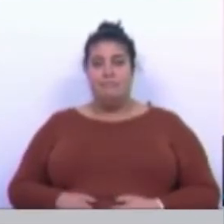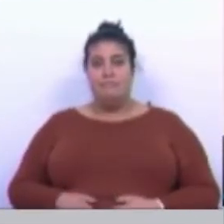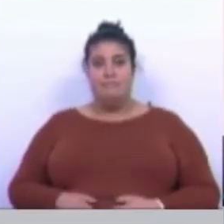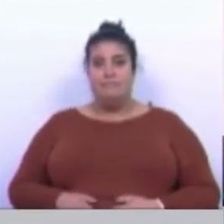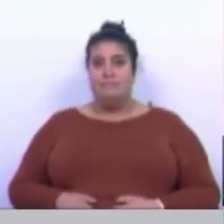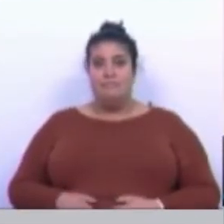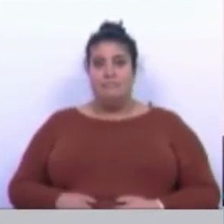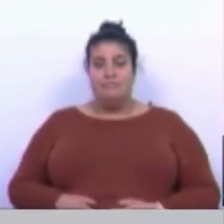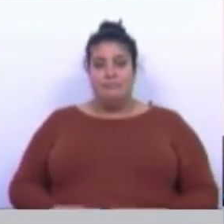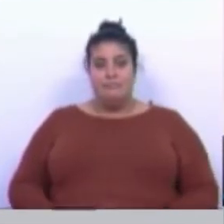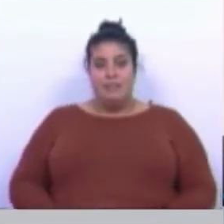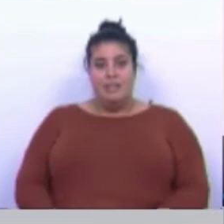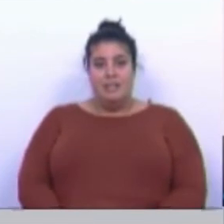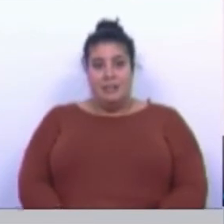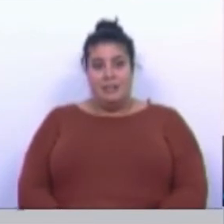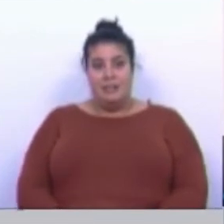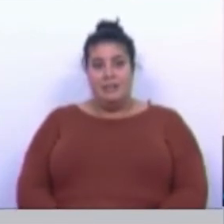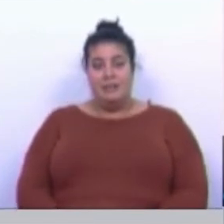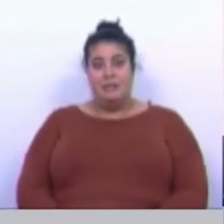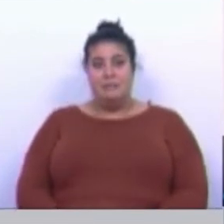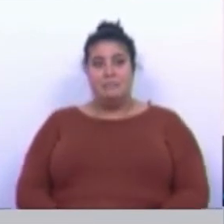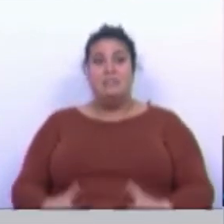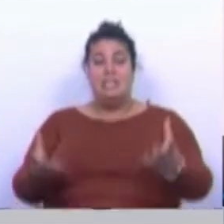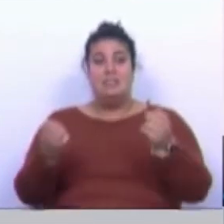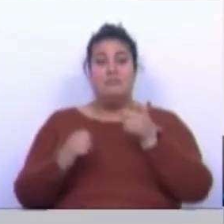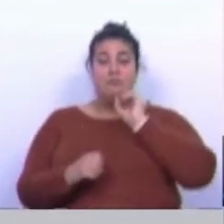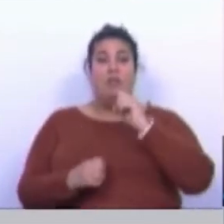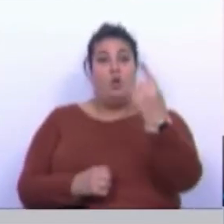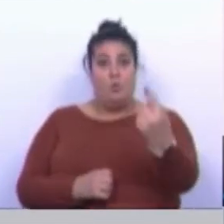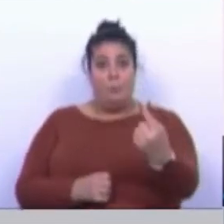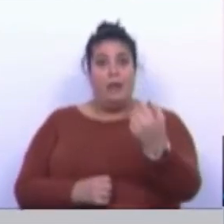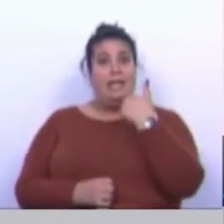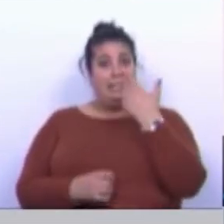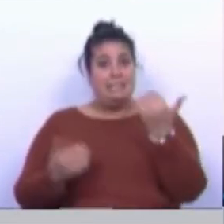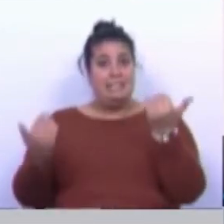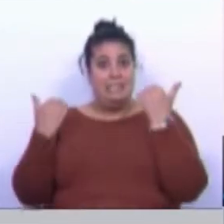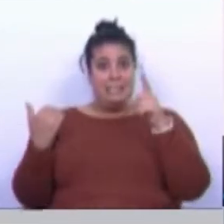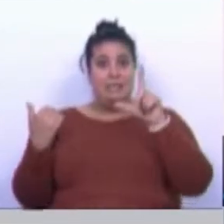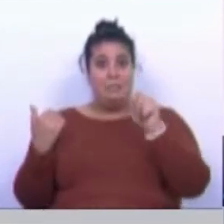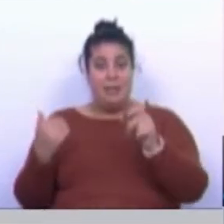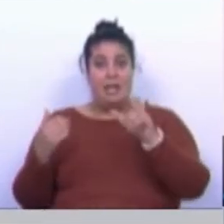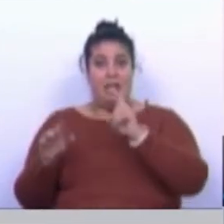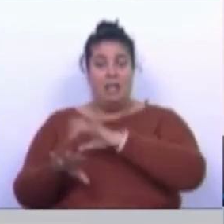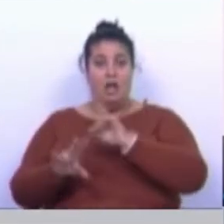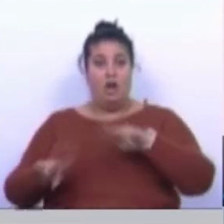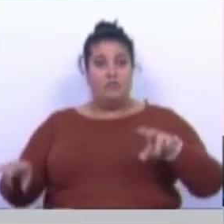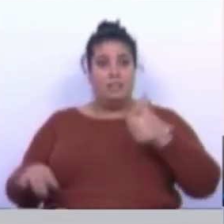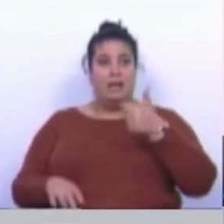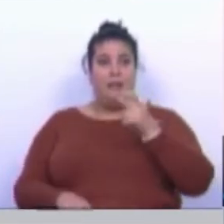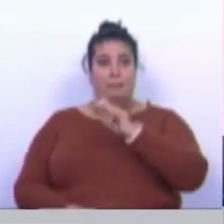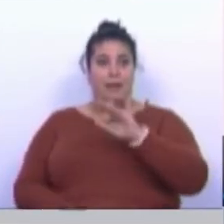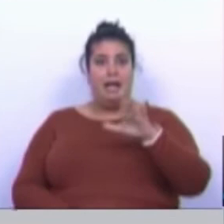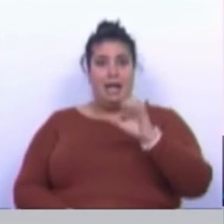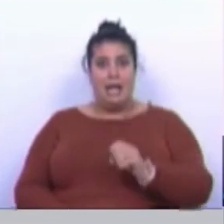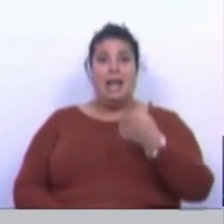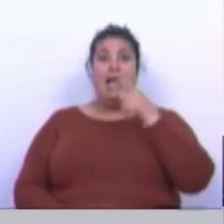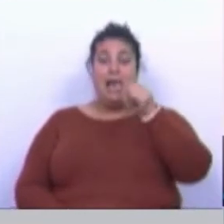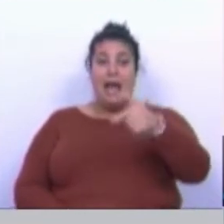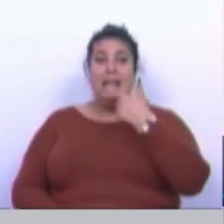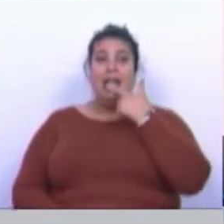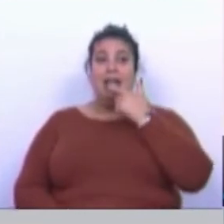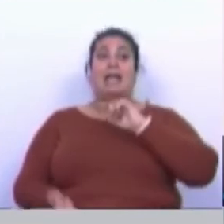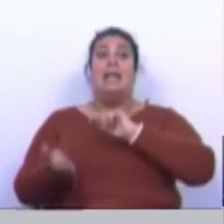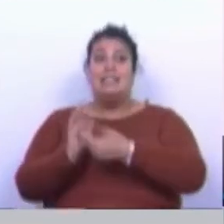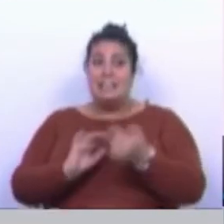Recebemos recentemente também a denúncia e o pedido de ajuda de uma mulher do Hospital do Barreiro, em que também lhe disseram que ela não pode ter, mesmo